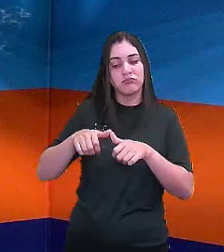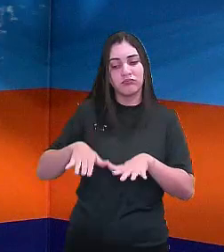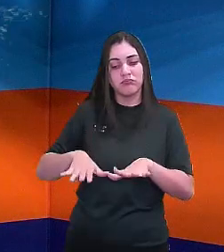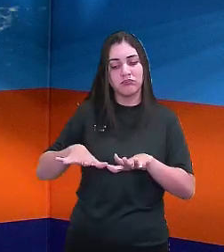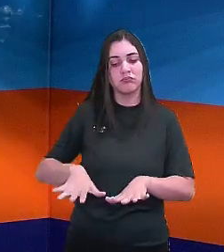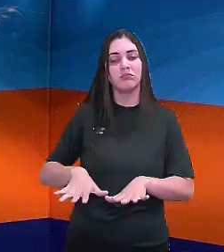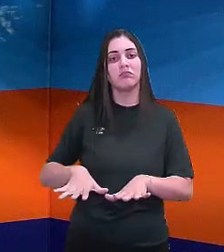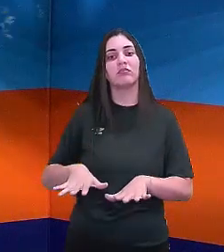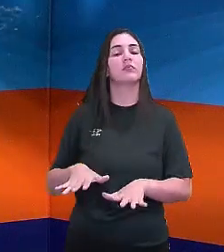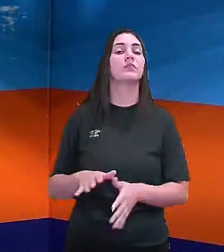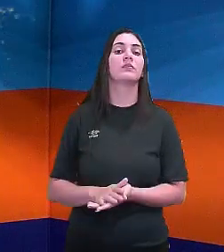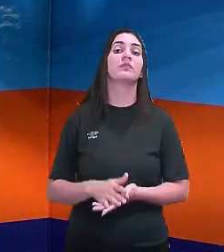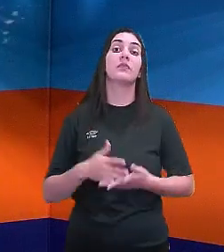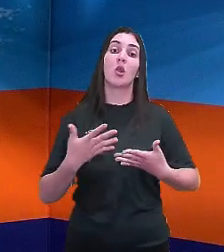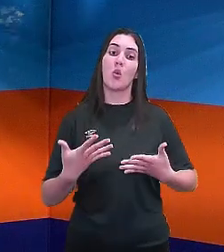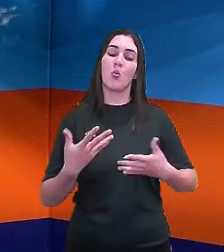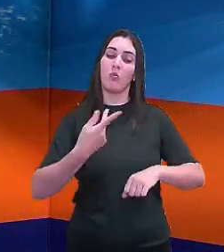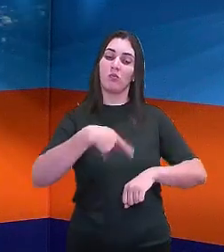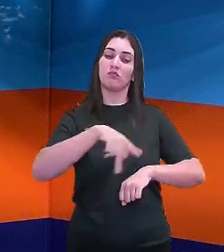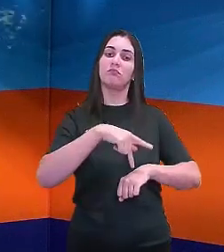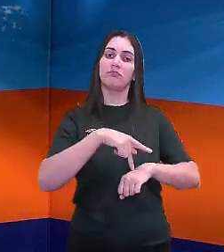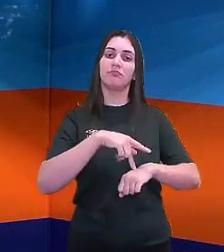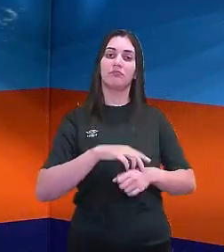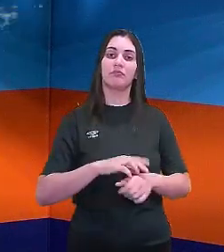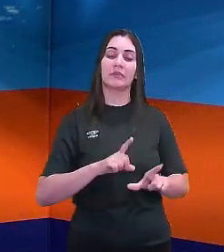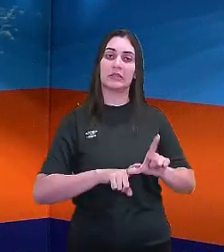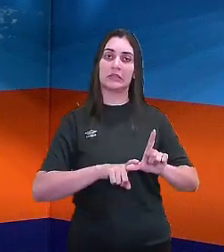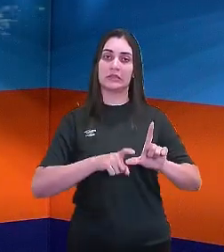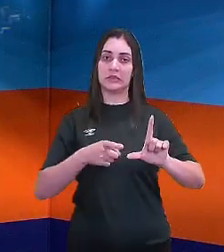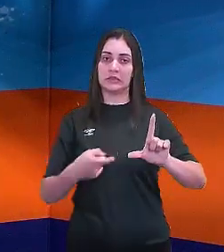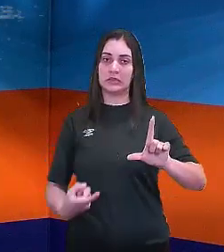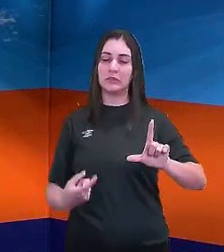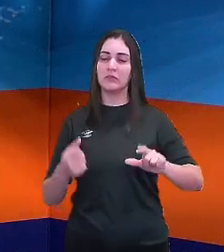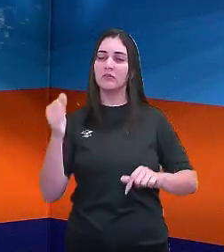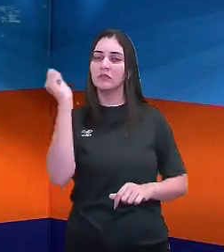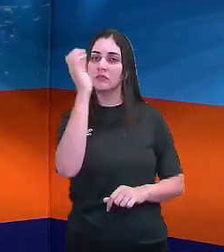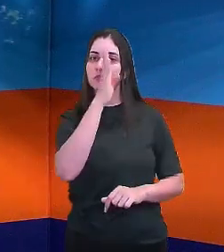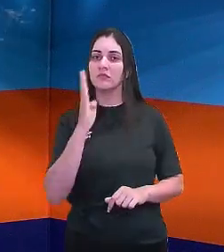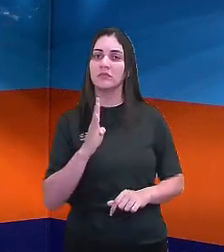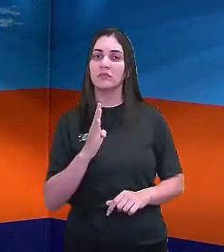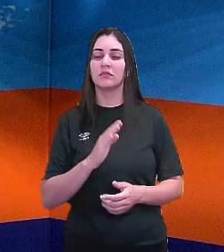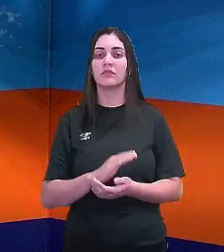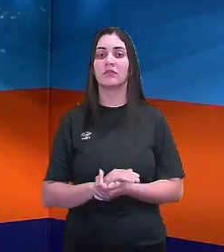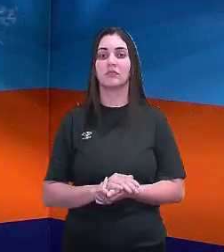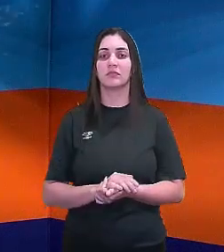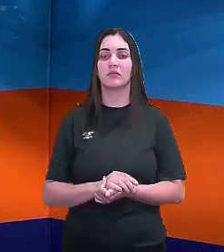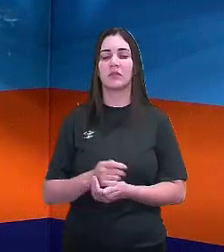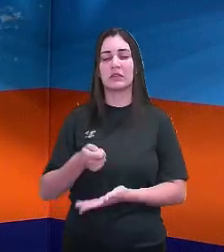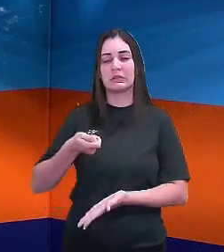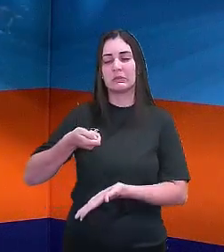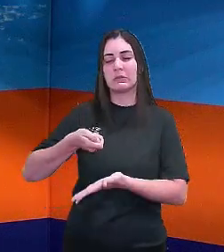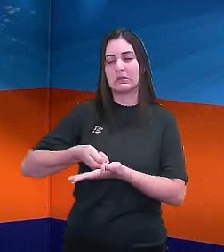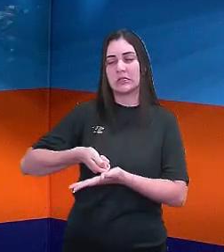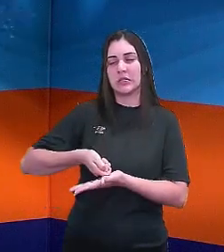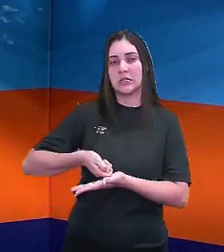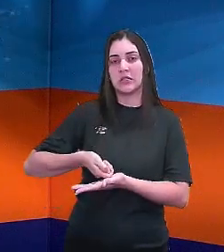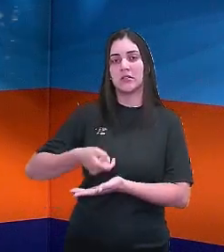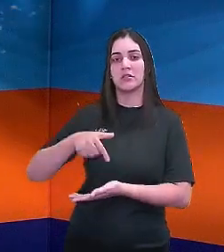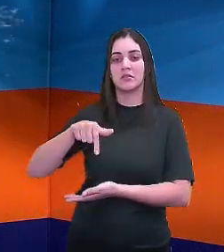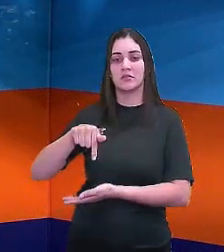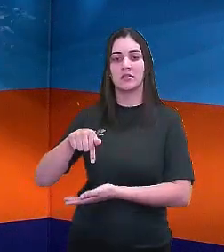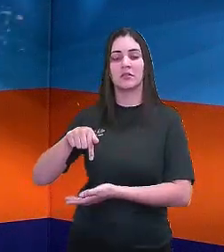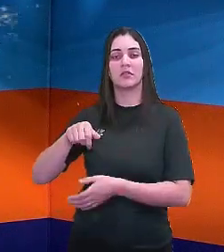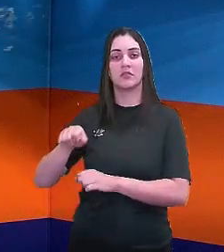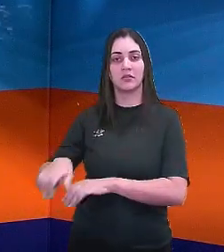enquanto nação. A independência do Brasil, lá, instituída em 7 de setembro de